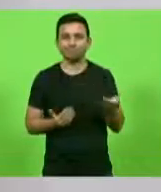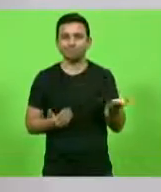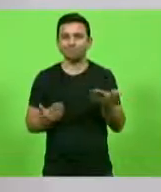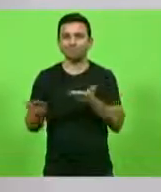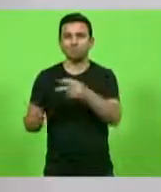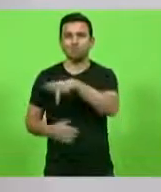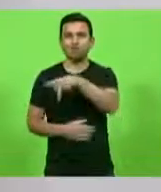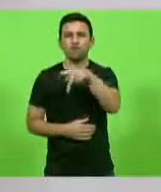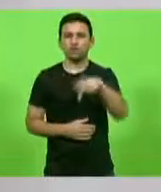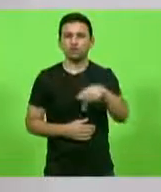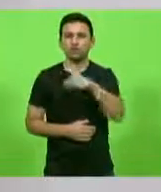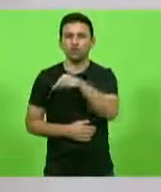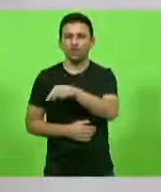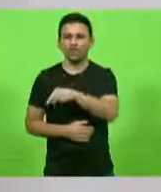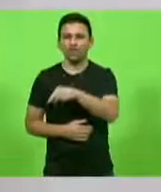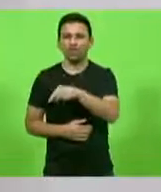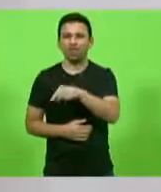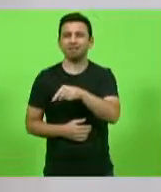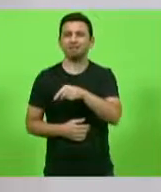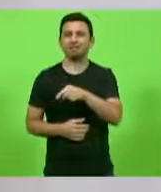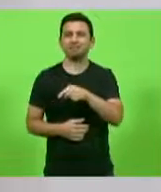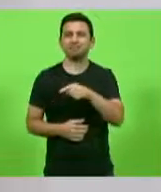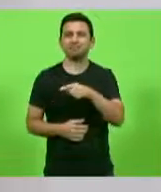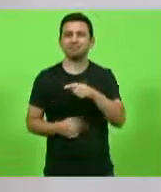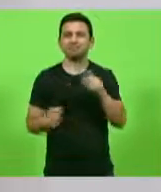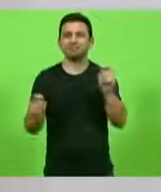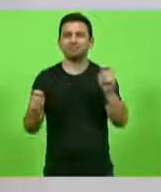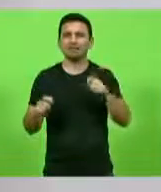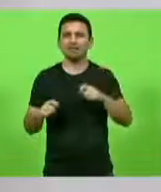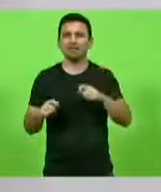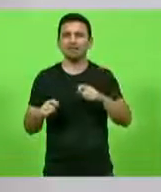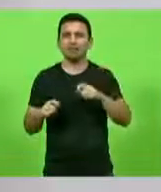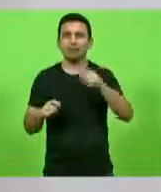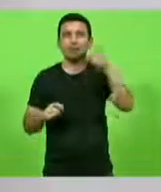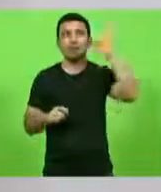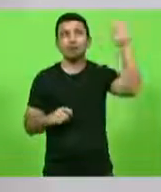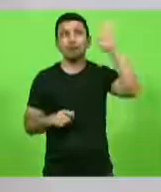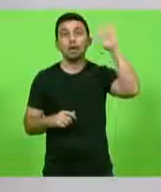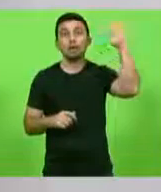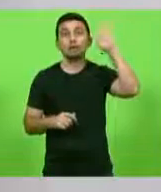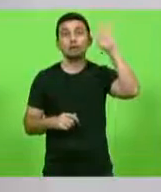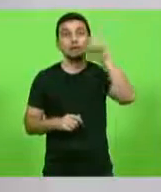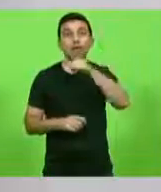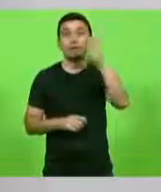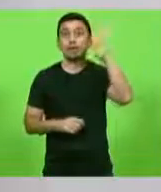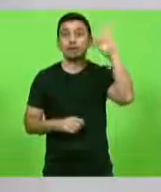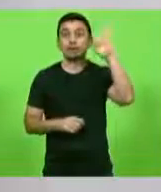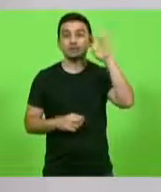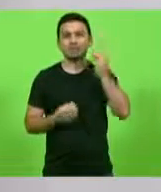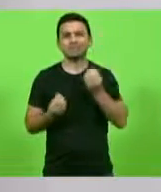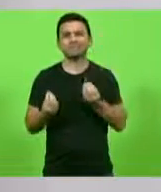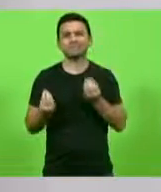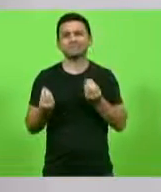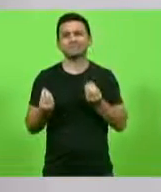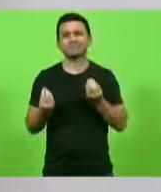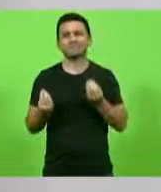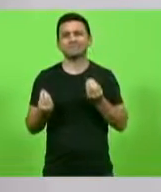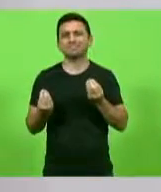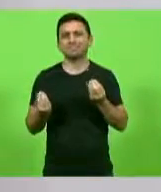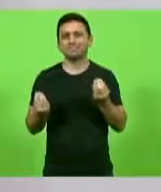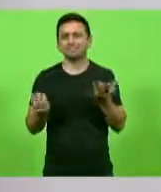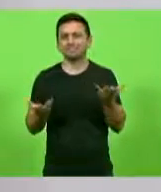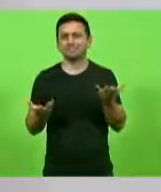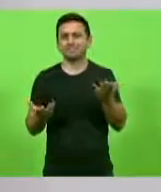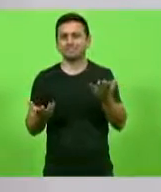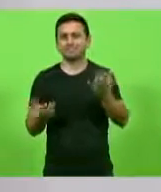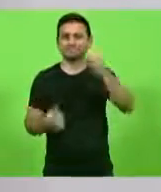que tem a capacidade de conseguir imaginar uma coisa dessas é uma insanidade